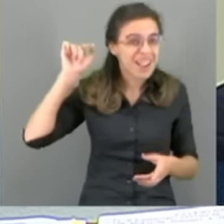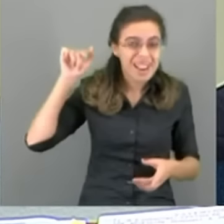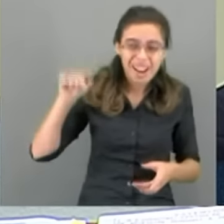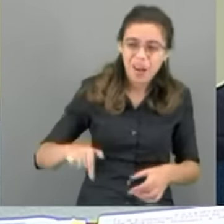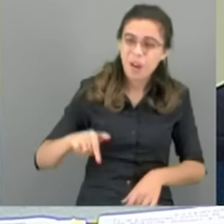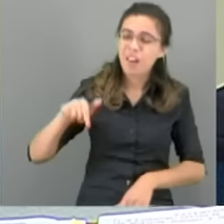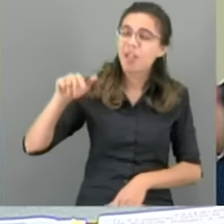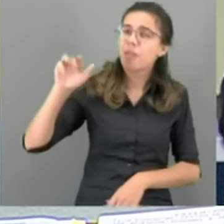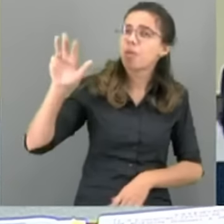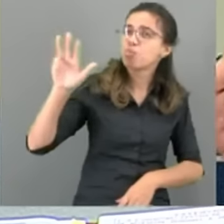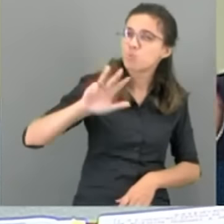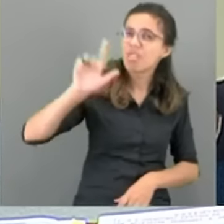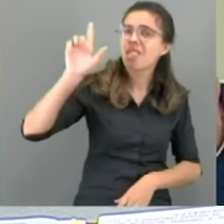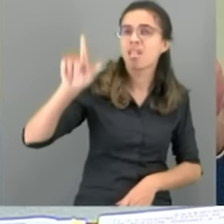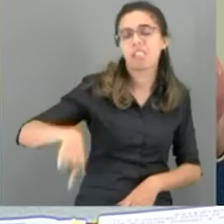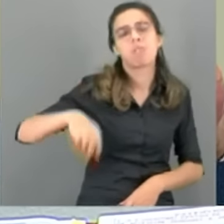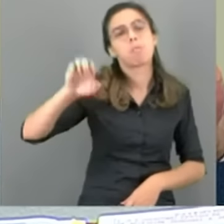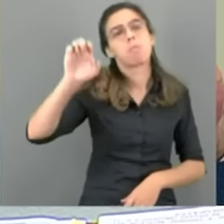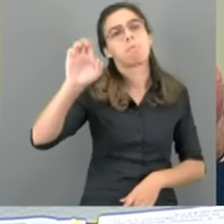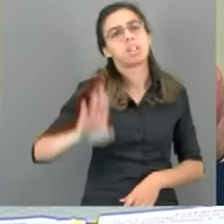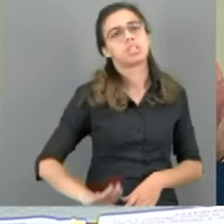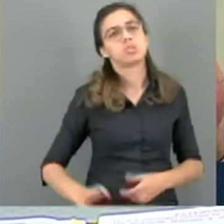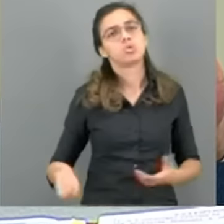momento. Ele é o Brasil.